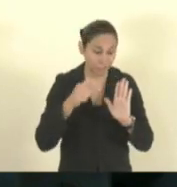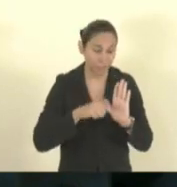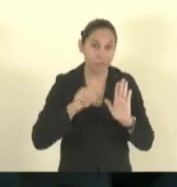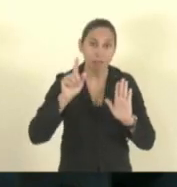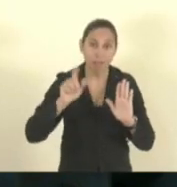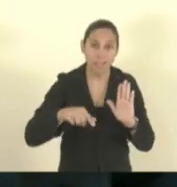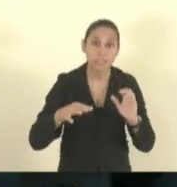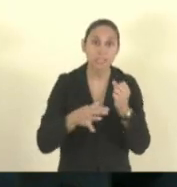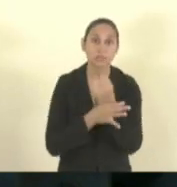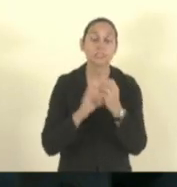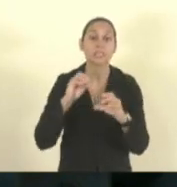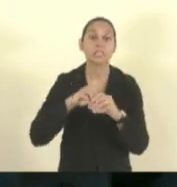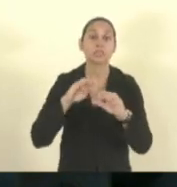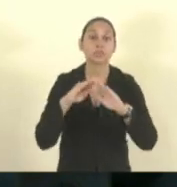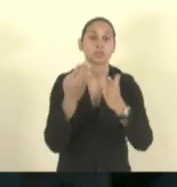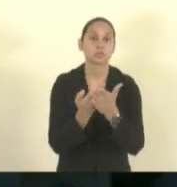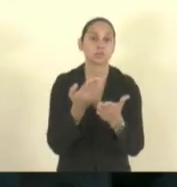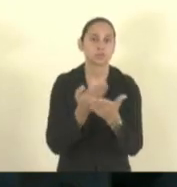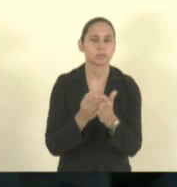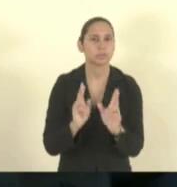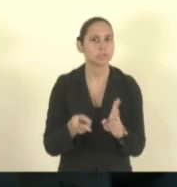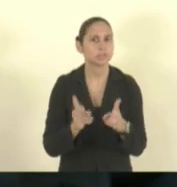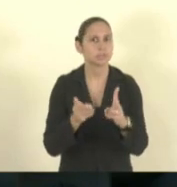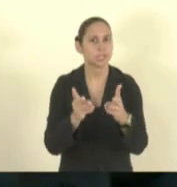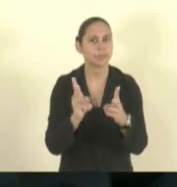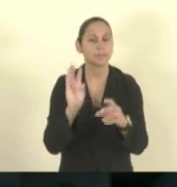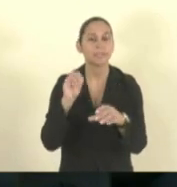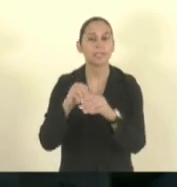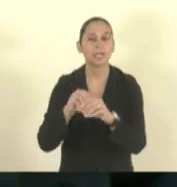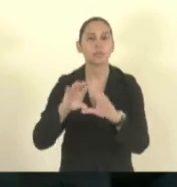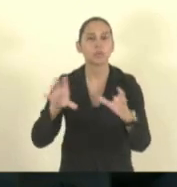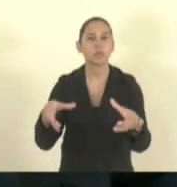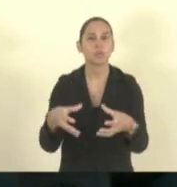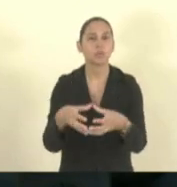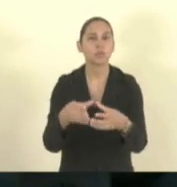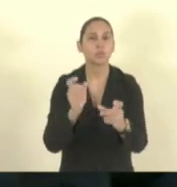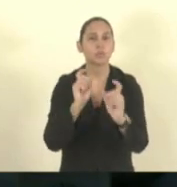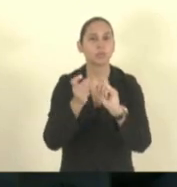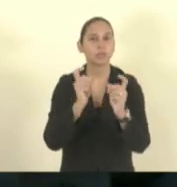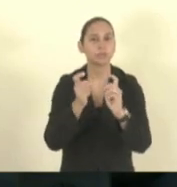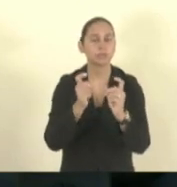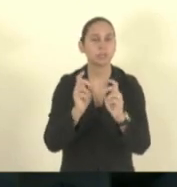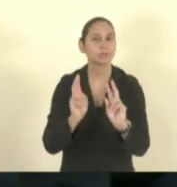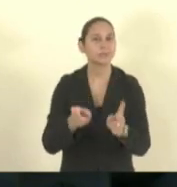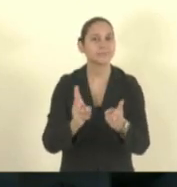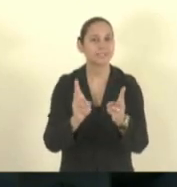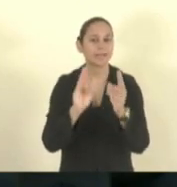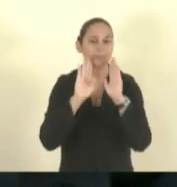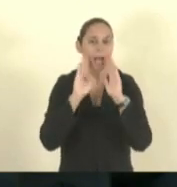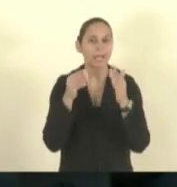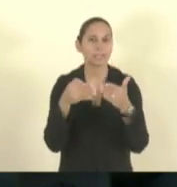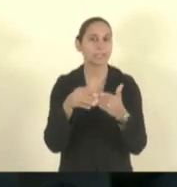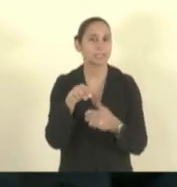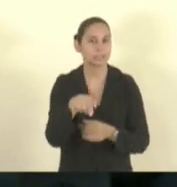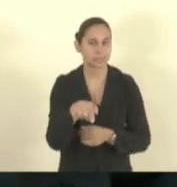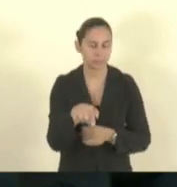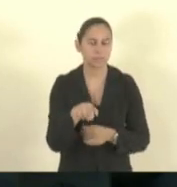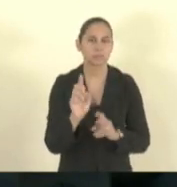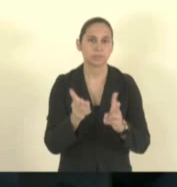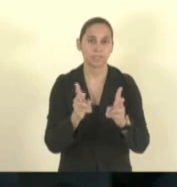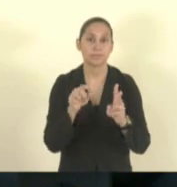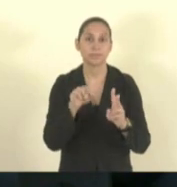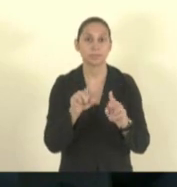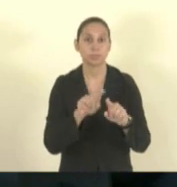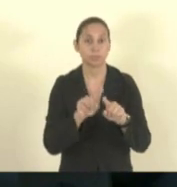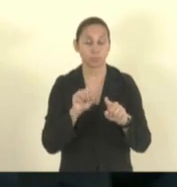segurança nas escolas, sempre ouvindo os conselhos de escola. É importante dizer que aqui tem um parágrafo único do projeto, que fala